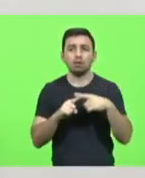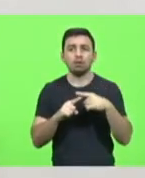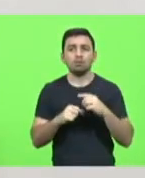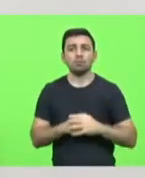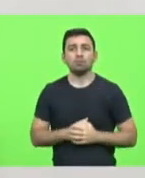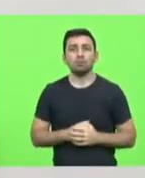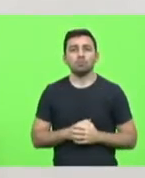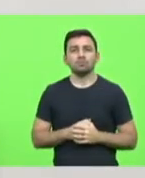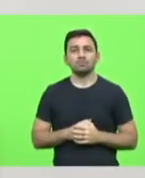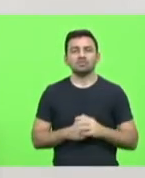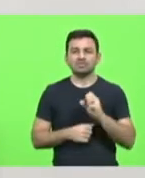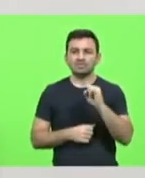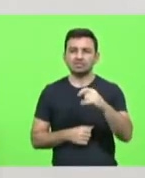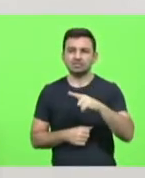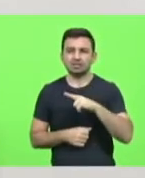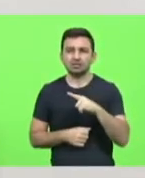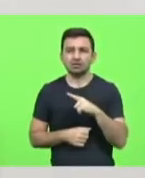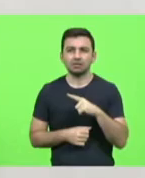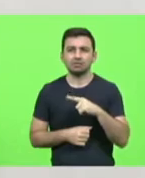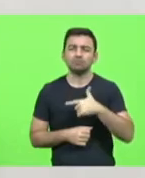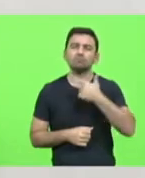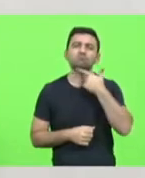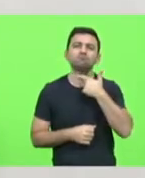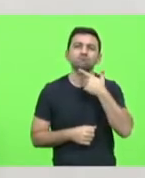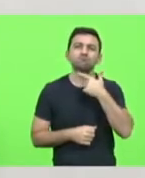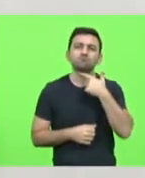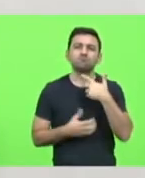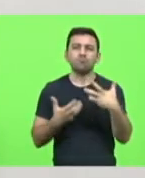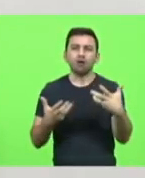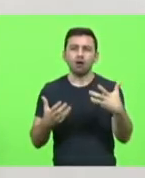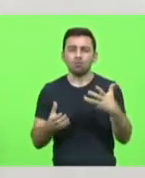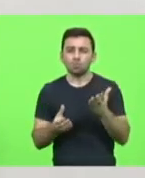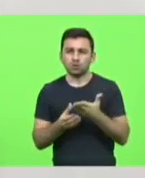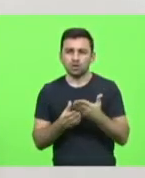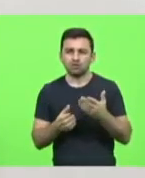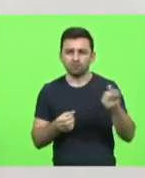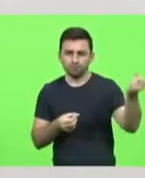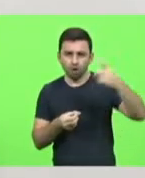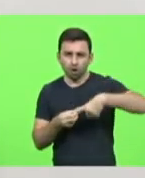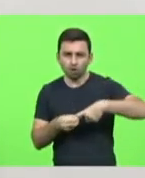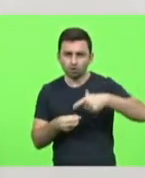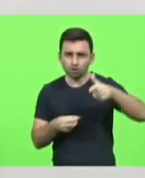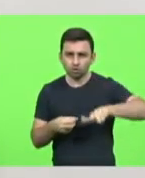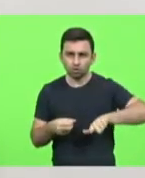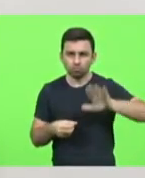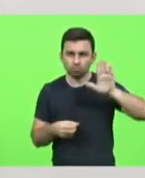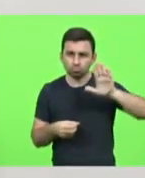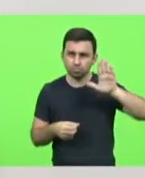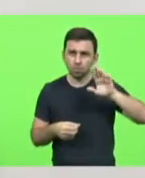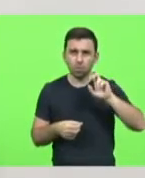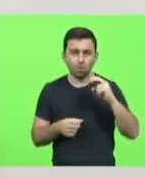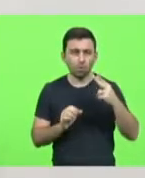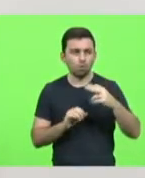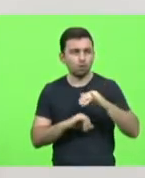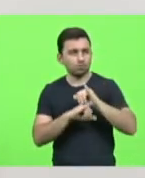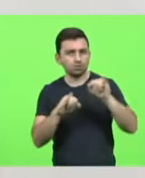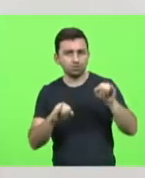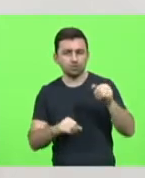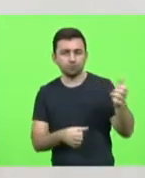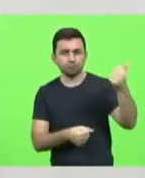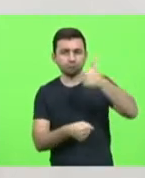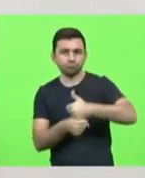se existe mesmo uma vontade de vir a um processo de reeleição ou de indicar um sucessor ao cargo,